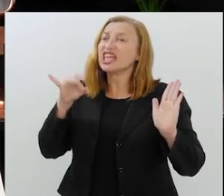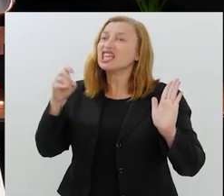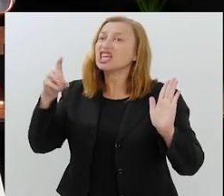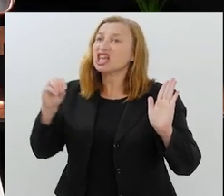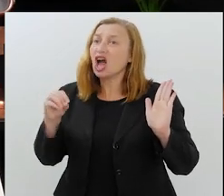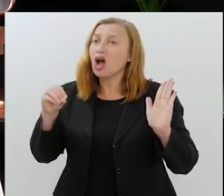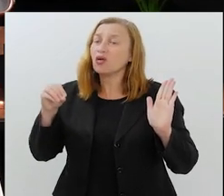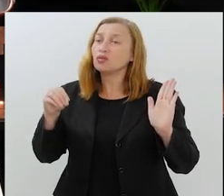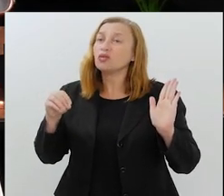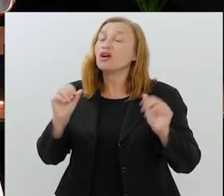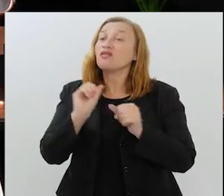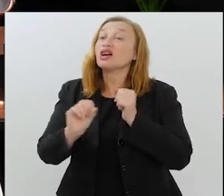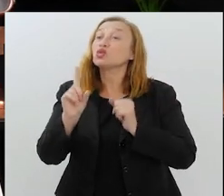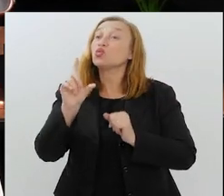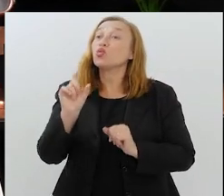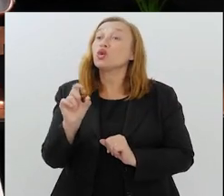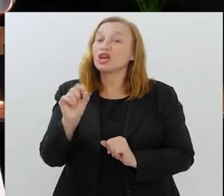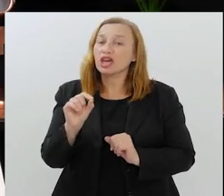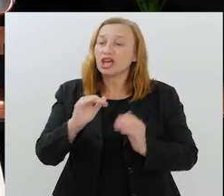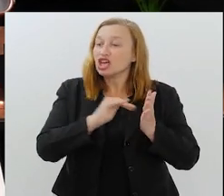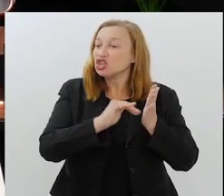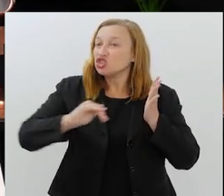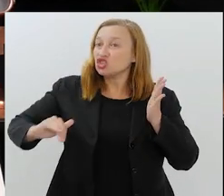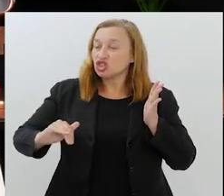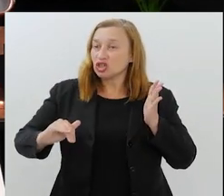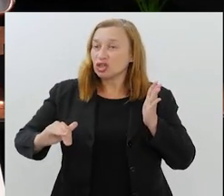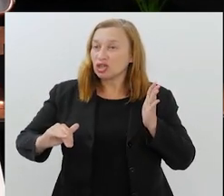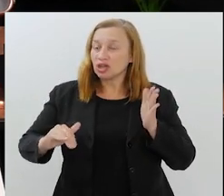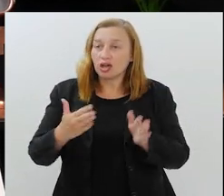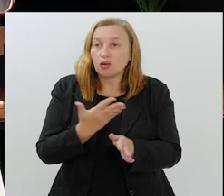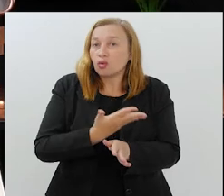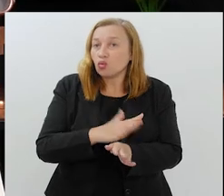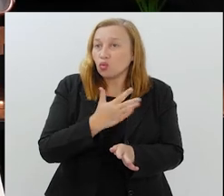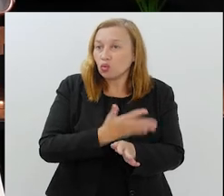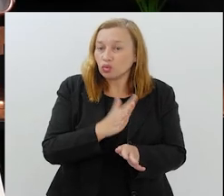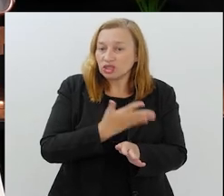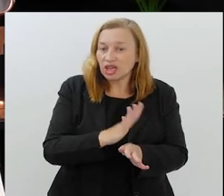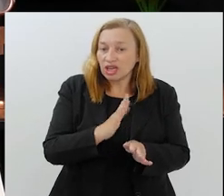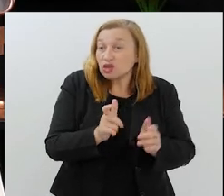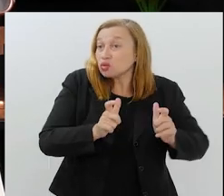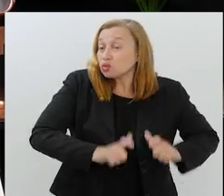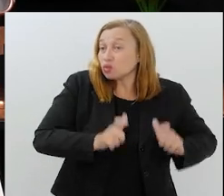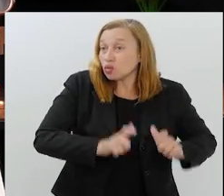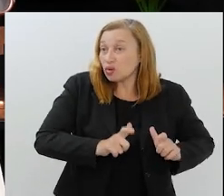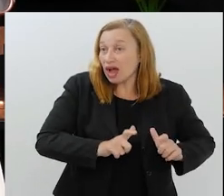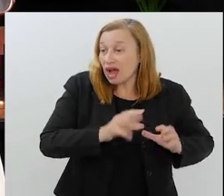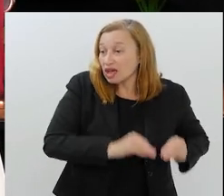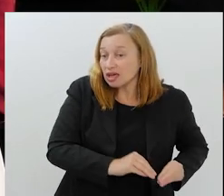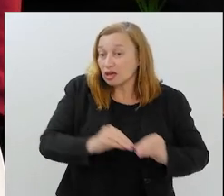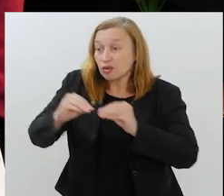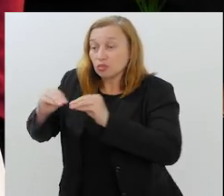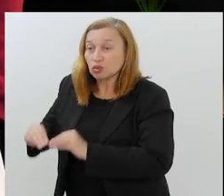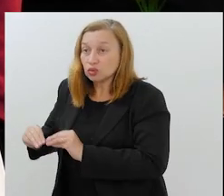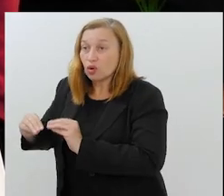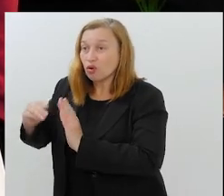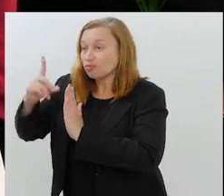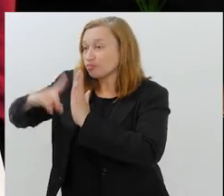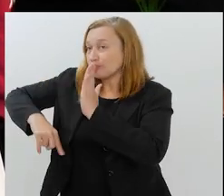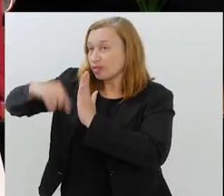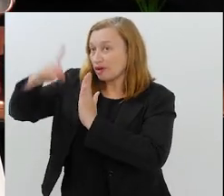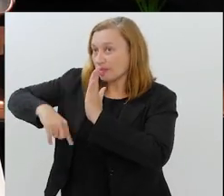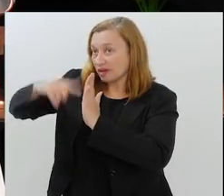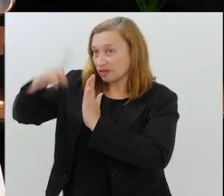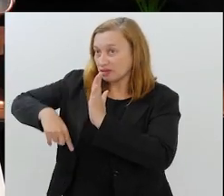o Edinaldo? Tira o treino da seleção, como você falou na primeira parte, do CT do Corinthians, Joaquim Grava, e leva para a Barra Funda,